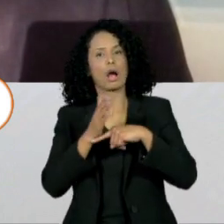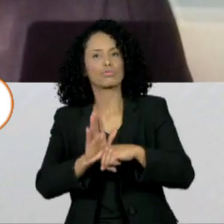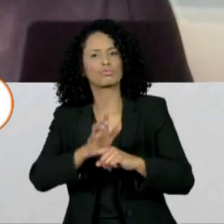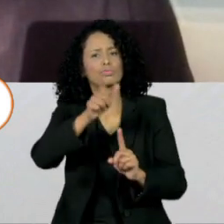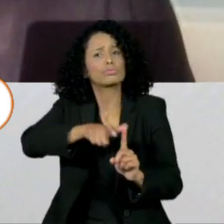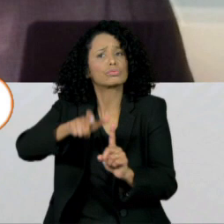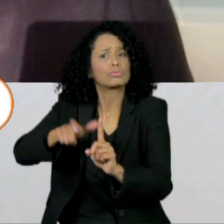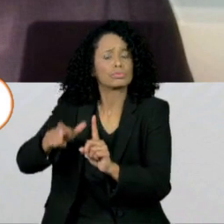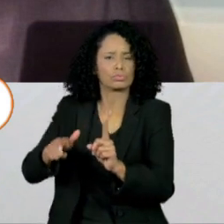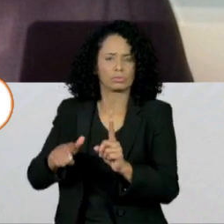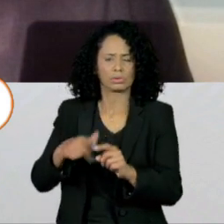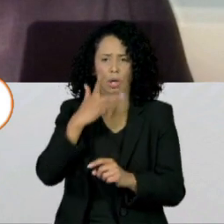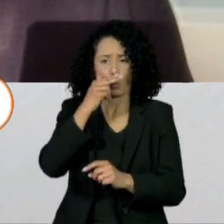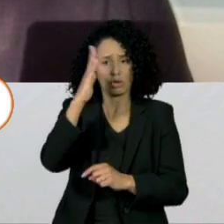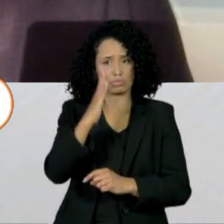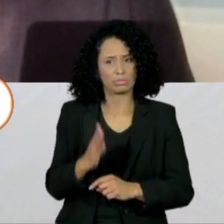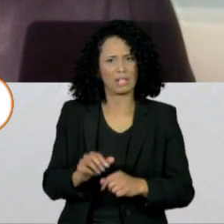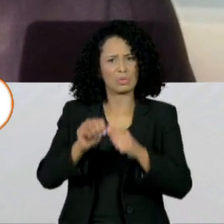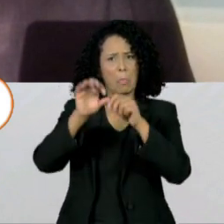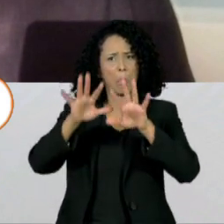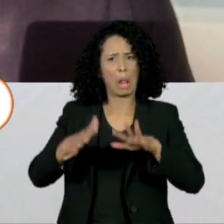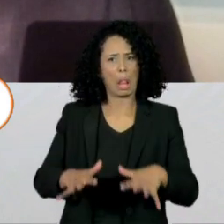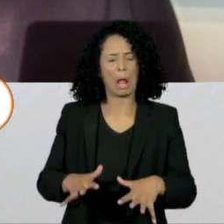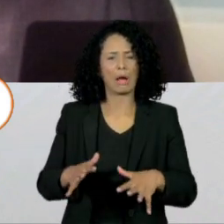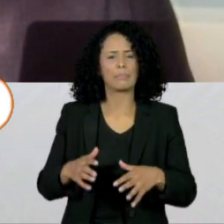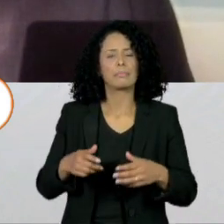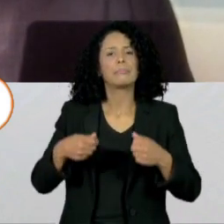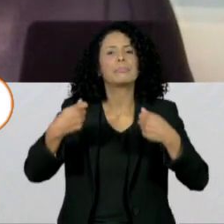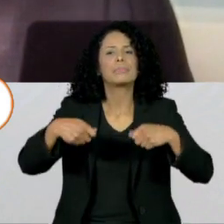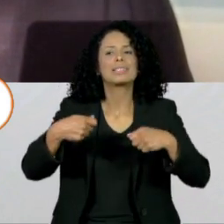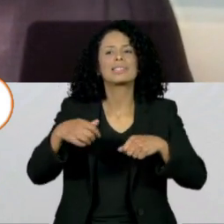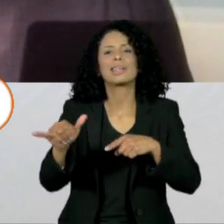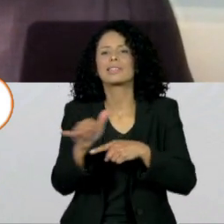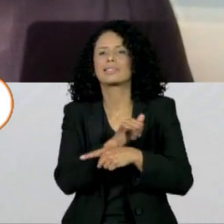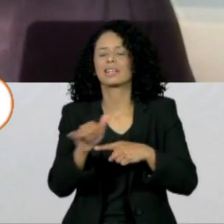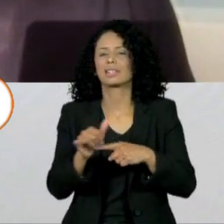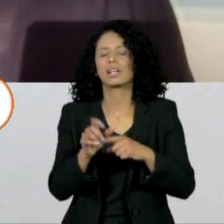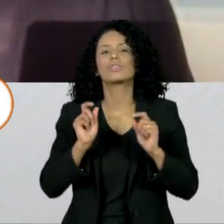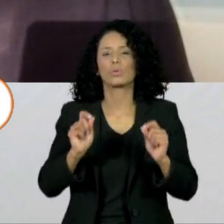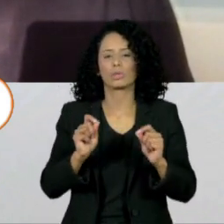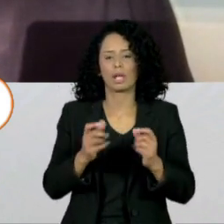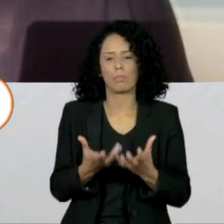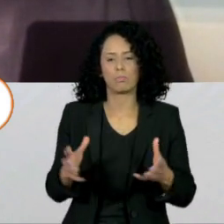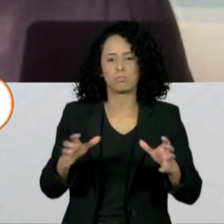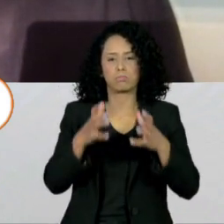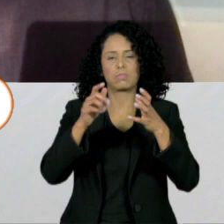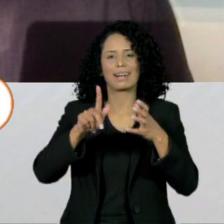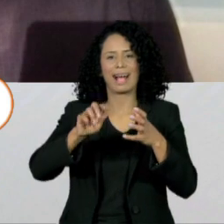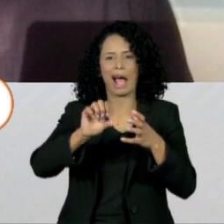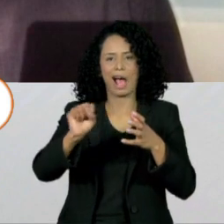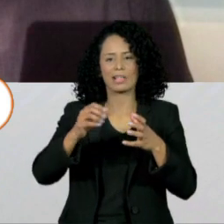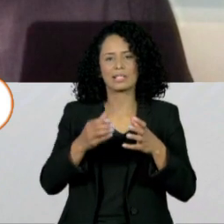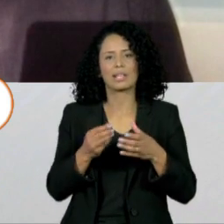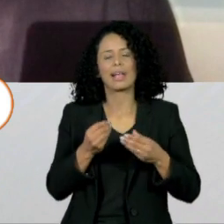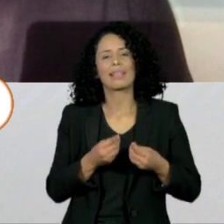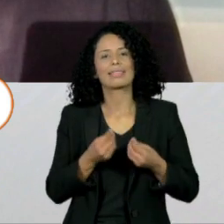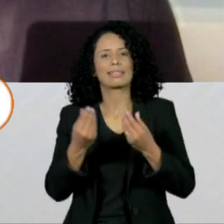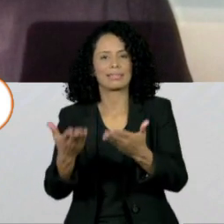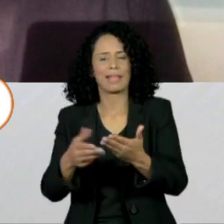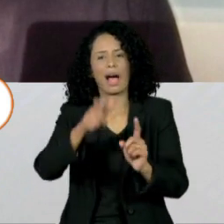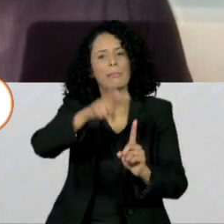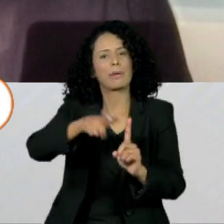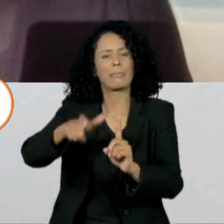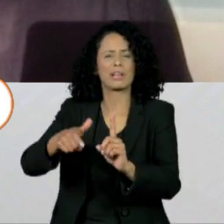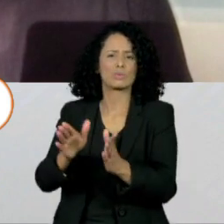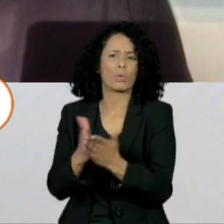deveria, durante pelo menos um ano, dar botijão de graça para 20 milhões de famílias de brasileiros que estão inscritos no